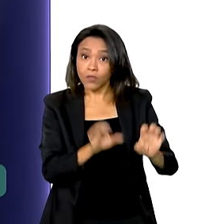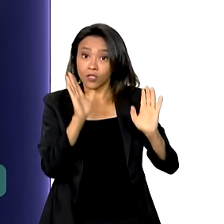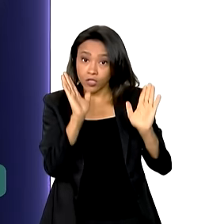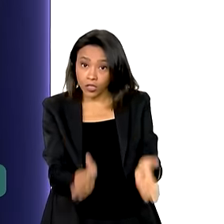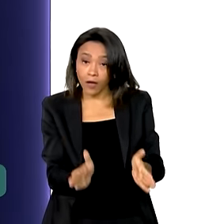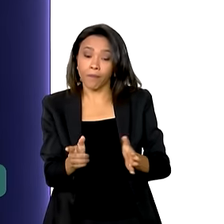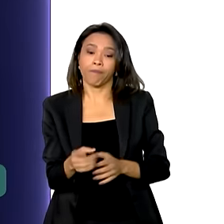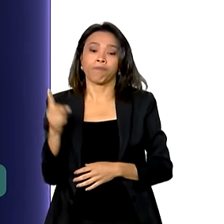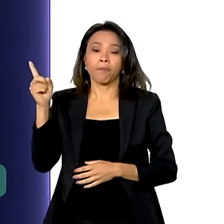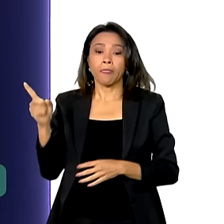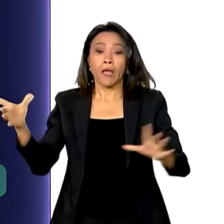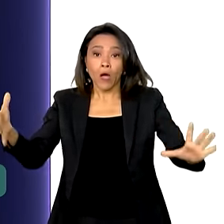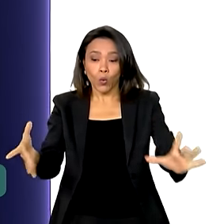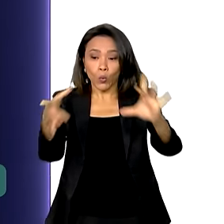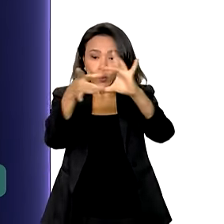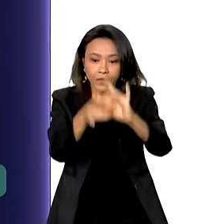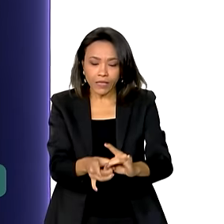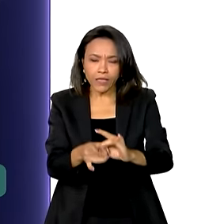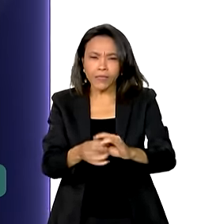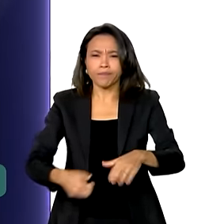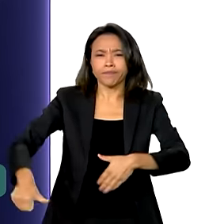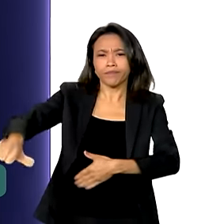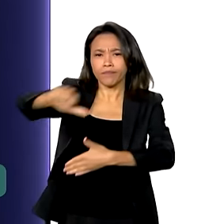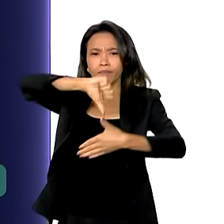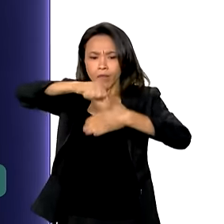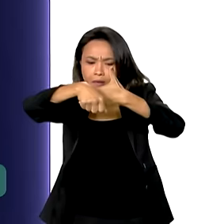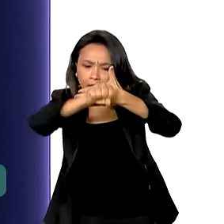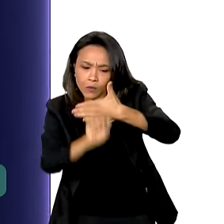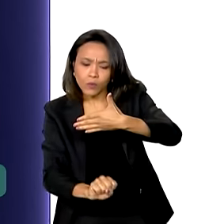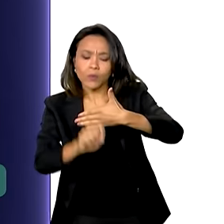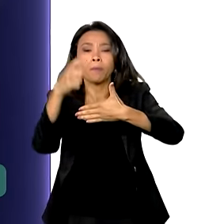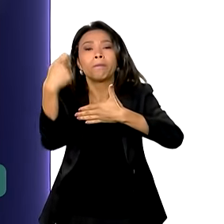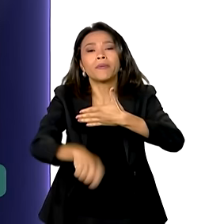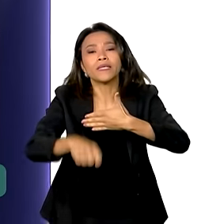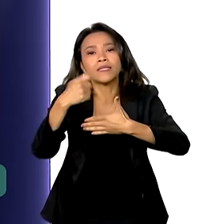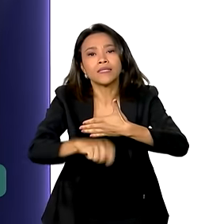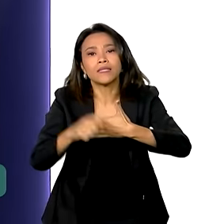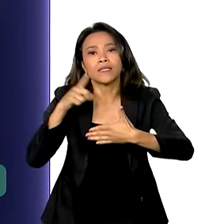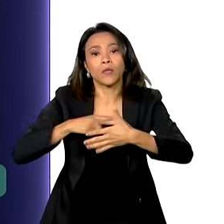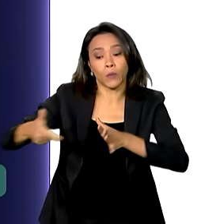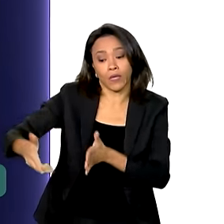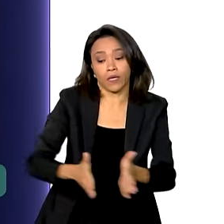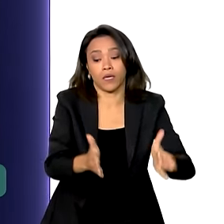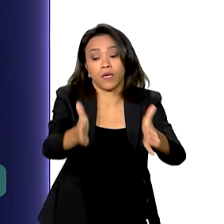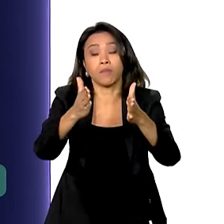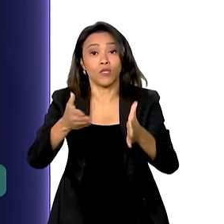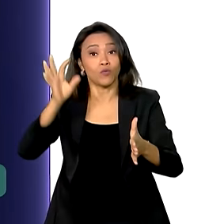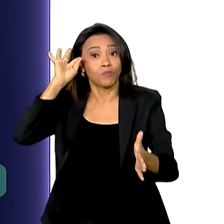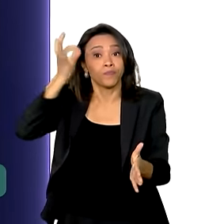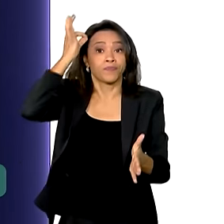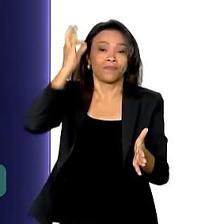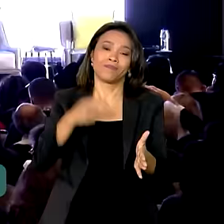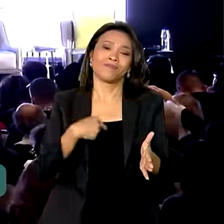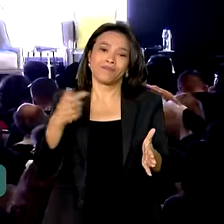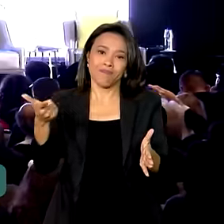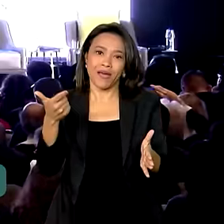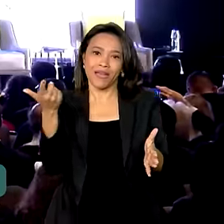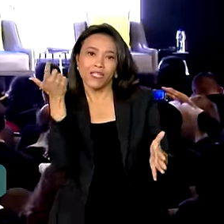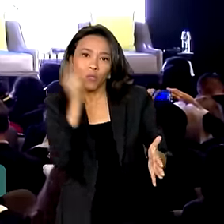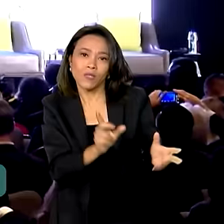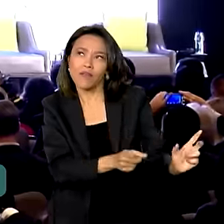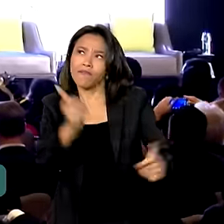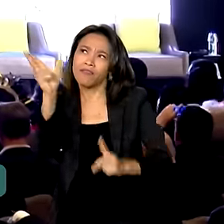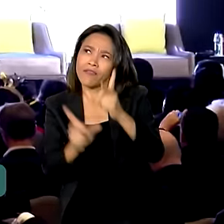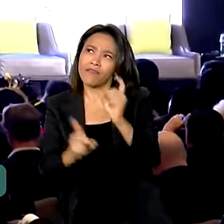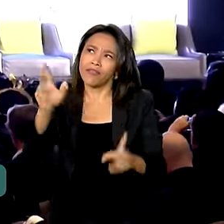Além de integrar a América do Sul, Simone Tebet disse que é necessário construir um caminho mais rápido para o mercado asiático. Nós estamos